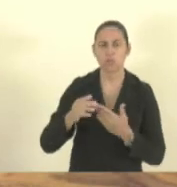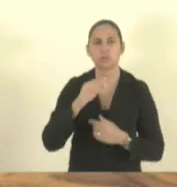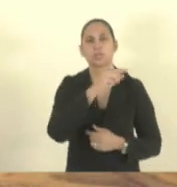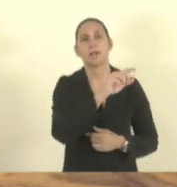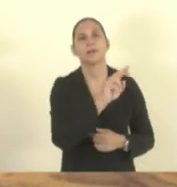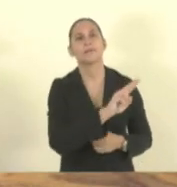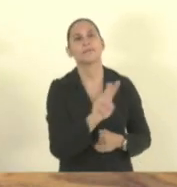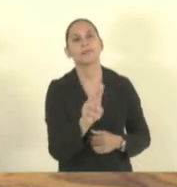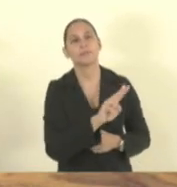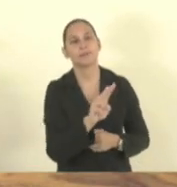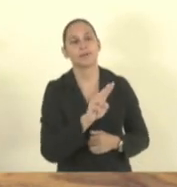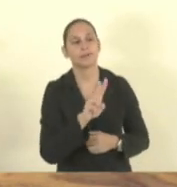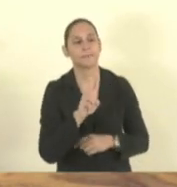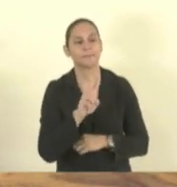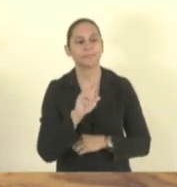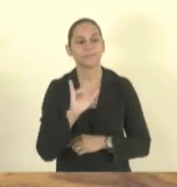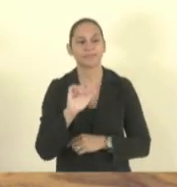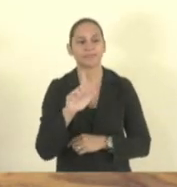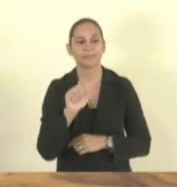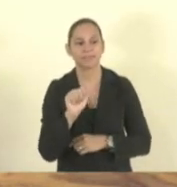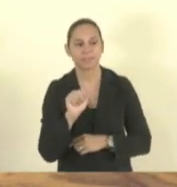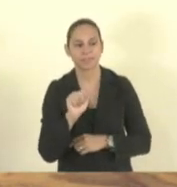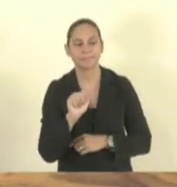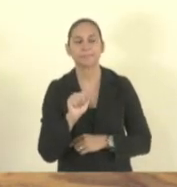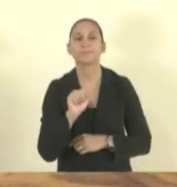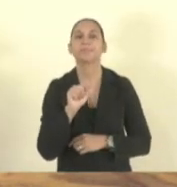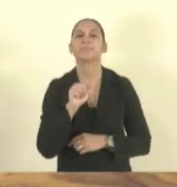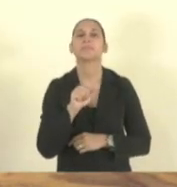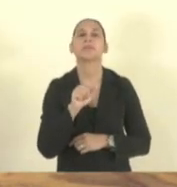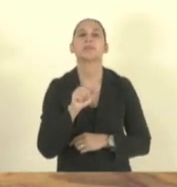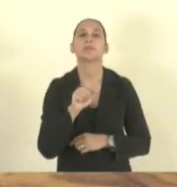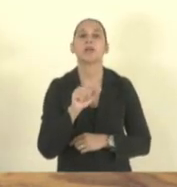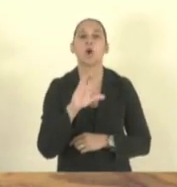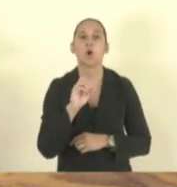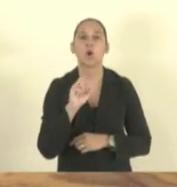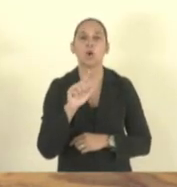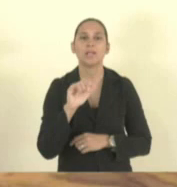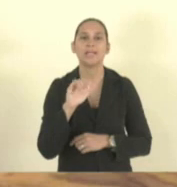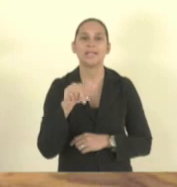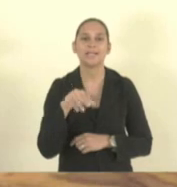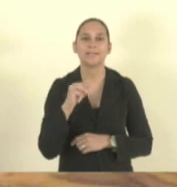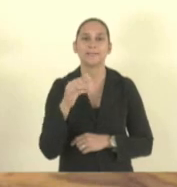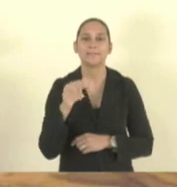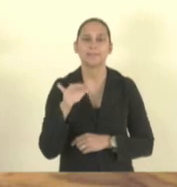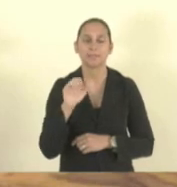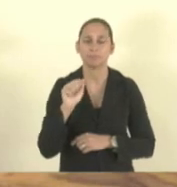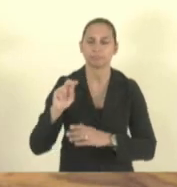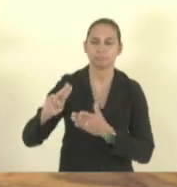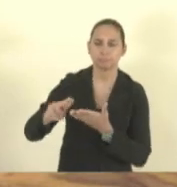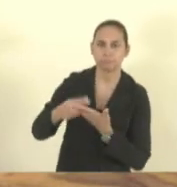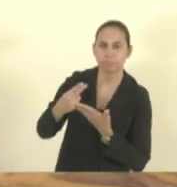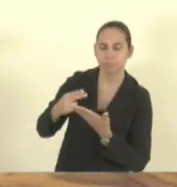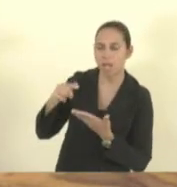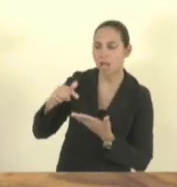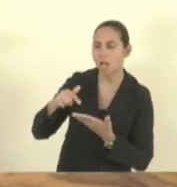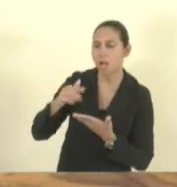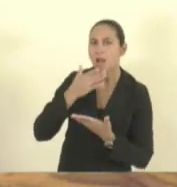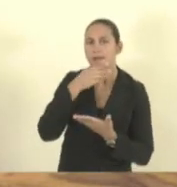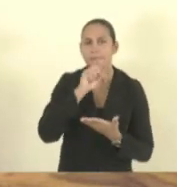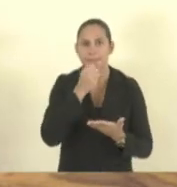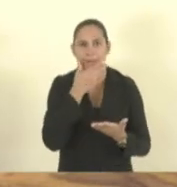Velha, os pais estão retirando seus filhos porque não tem